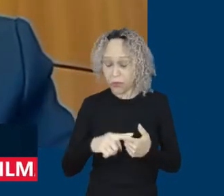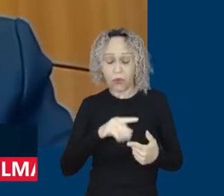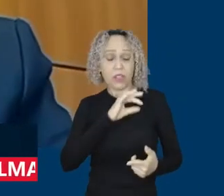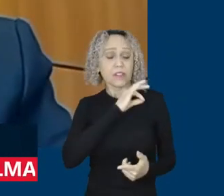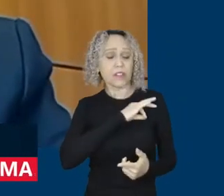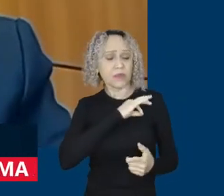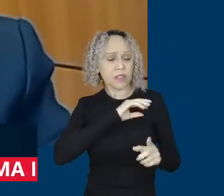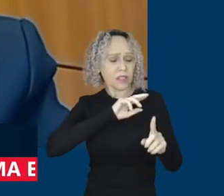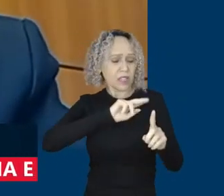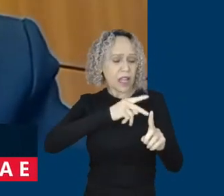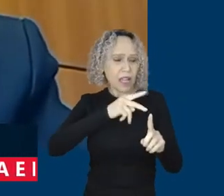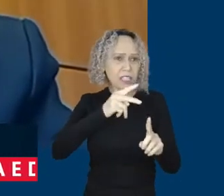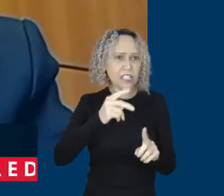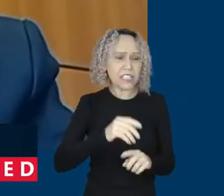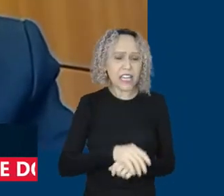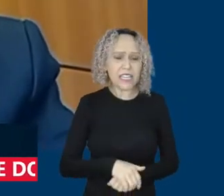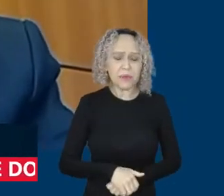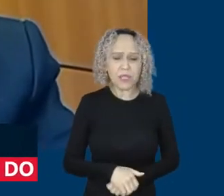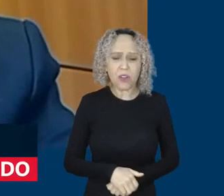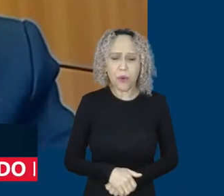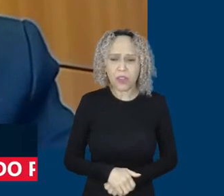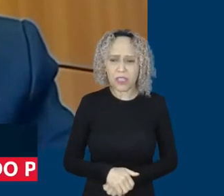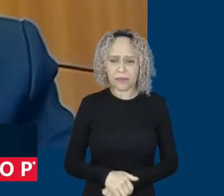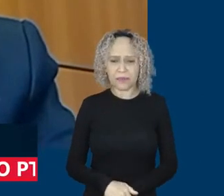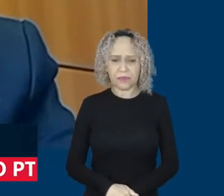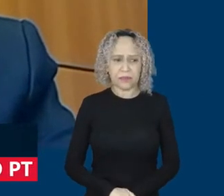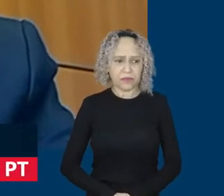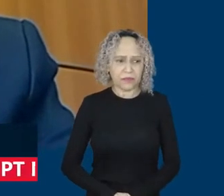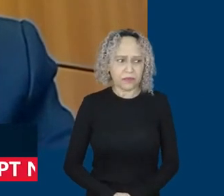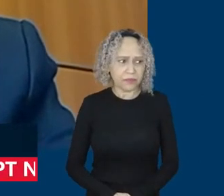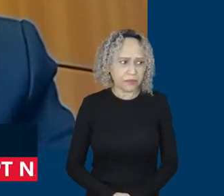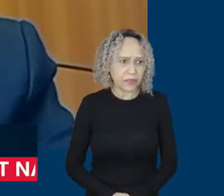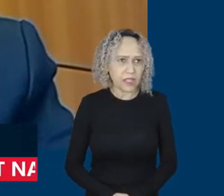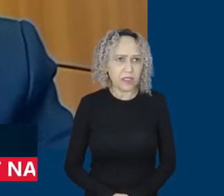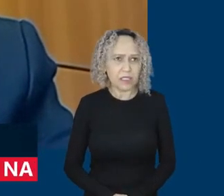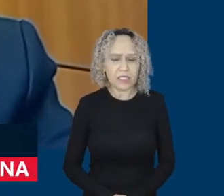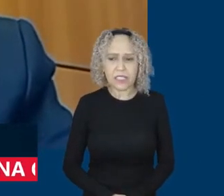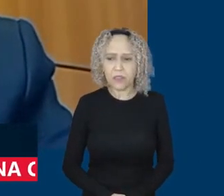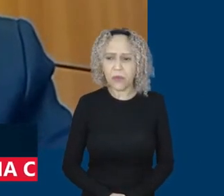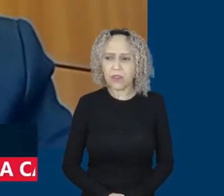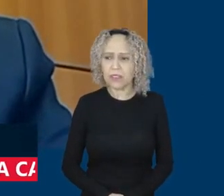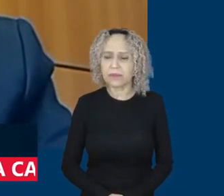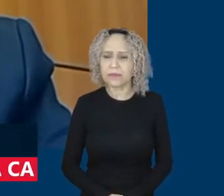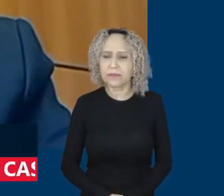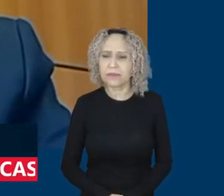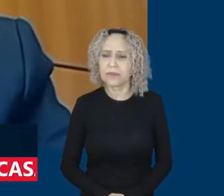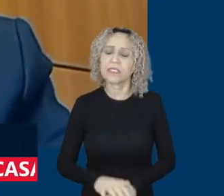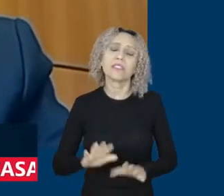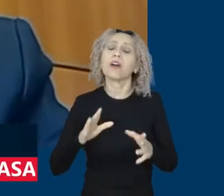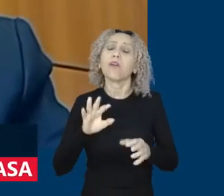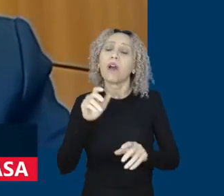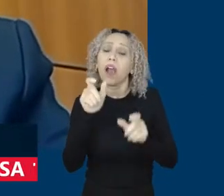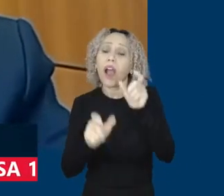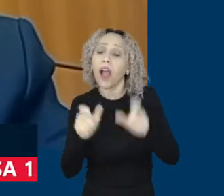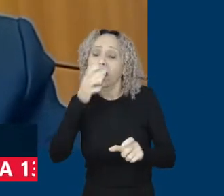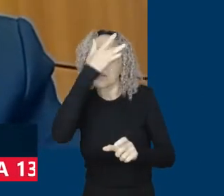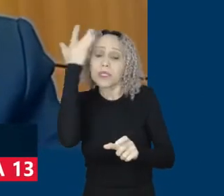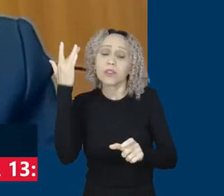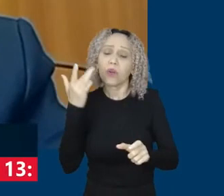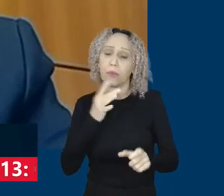aumento na sua renda. Ele foi, ele combateu a inflação no período porque aumentou o consumo, é verdade,